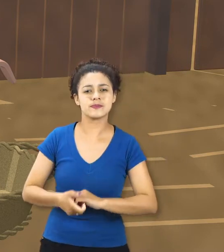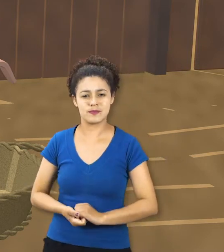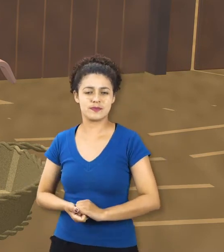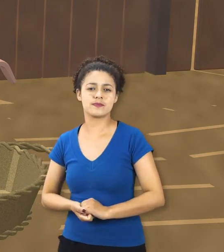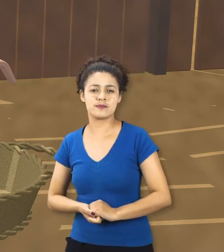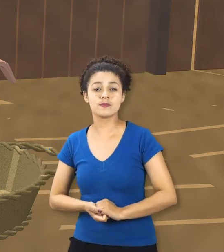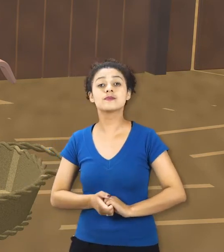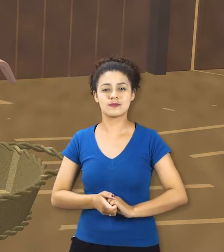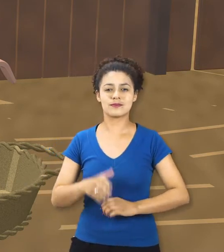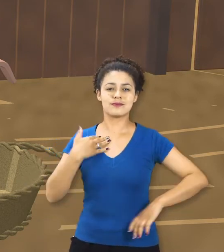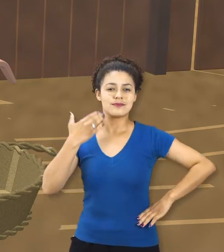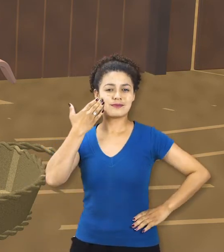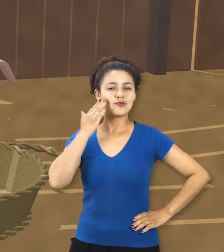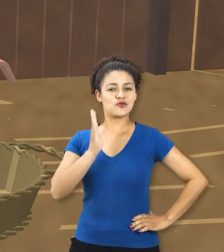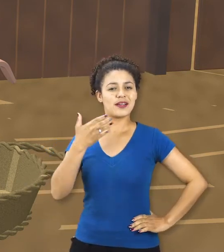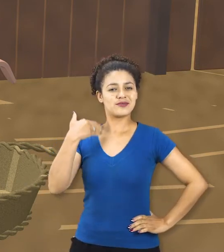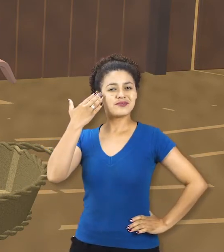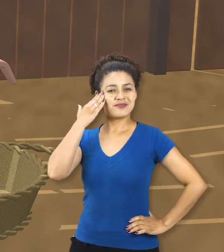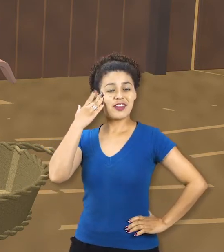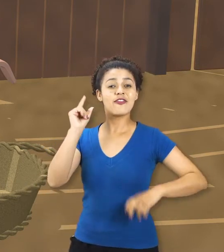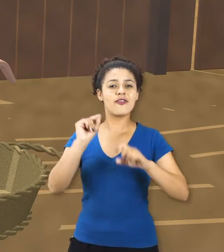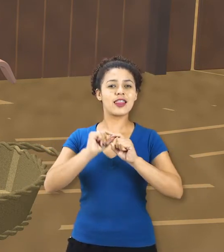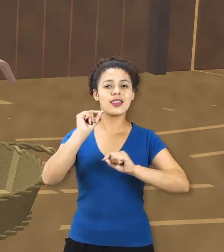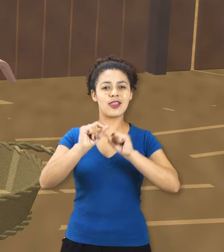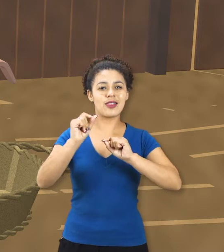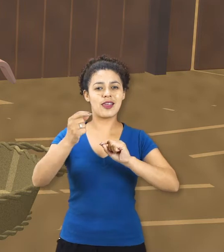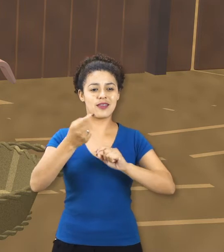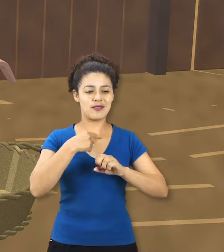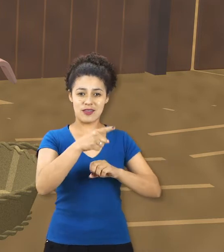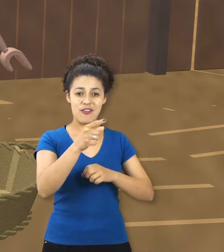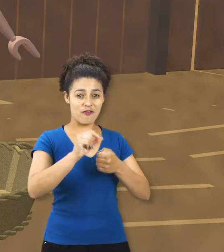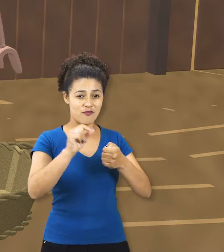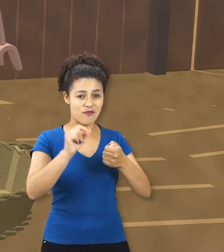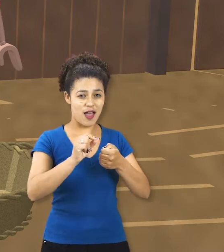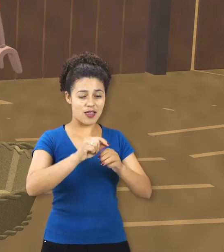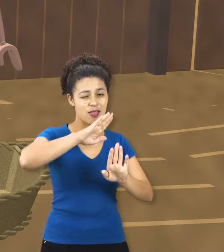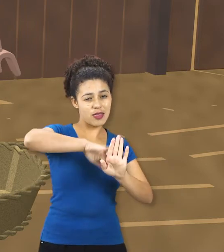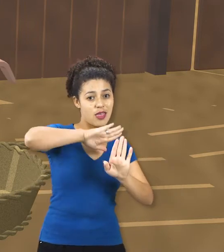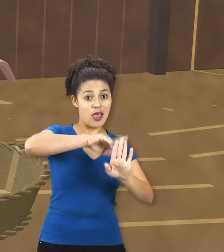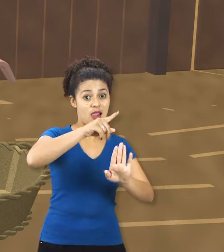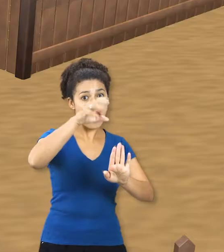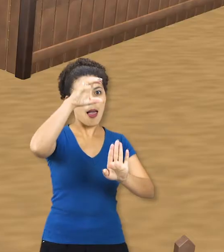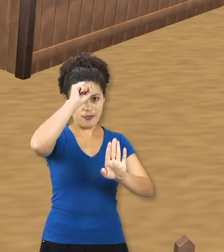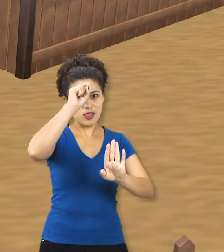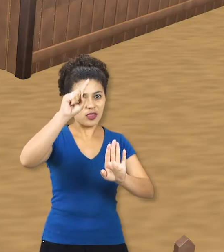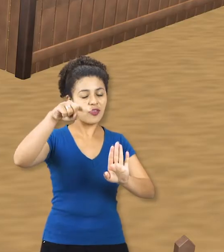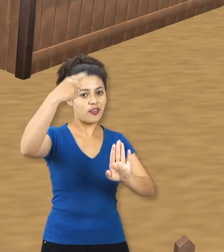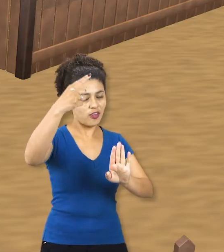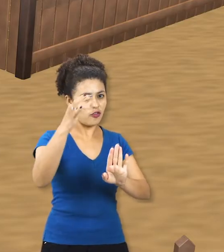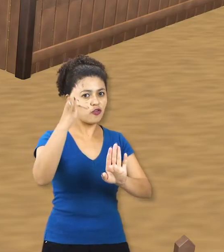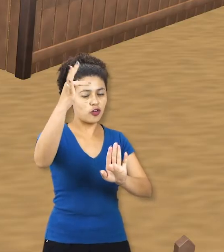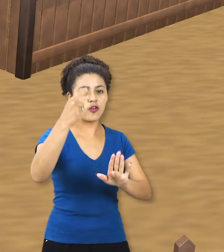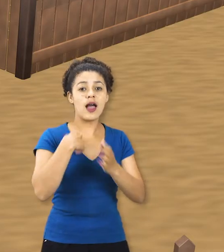Ah, entendi! Vamos dar uma lição de moral nessa galinha sapeca! Trata-se de uma espiga